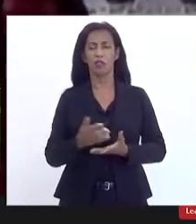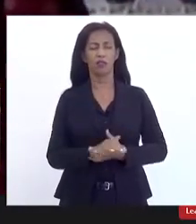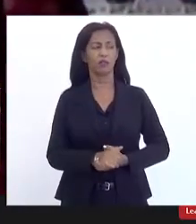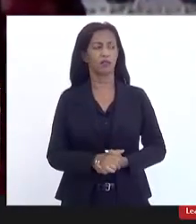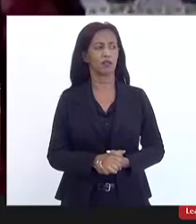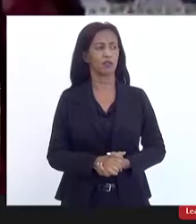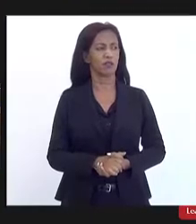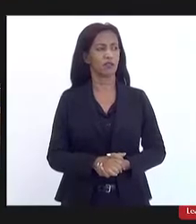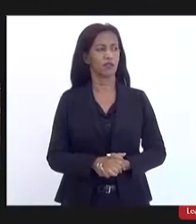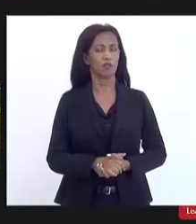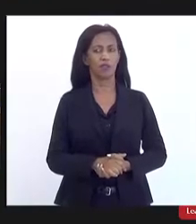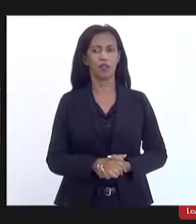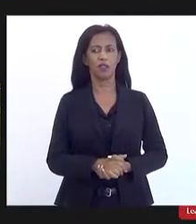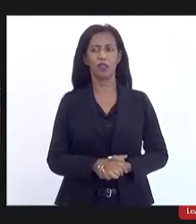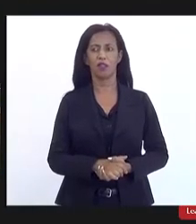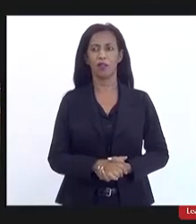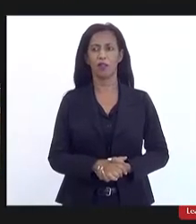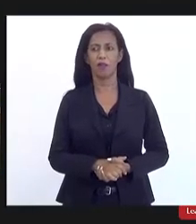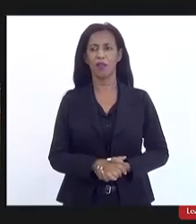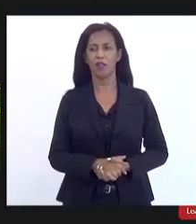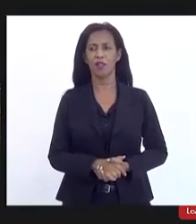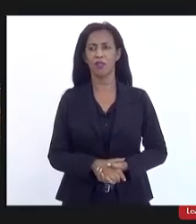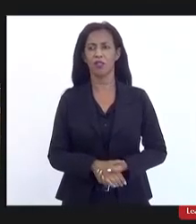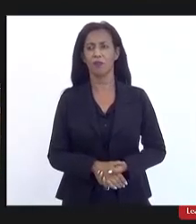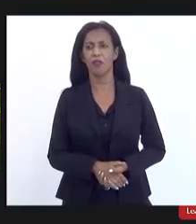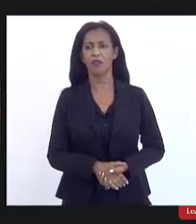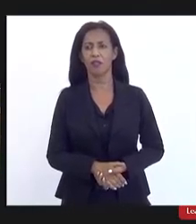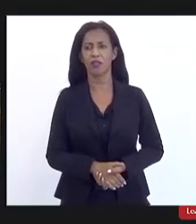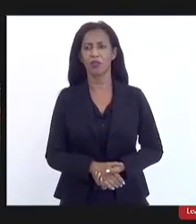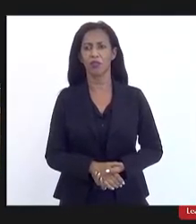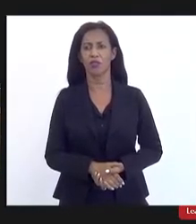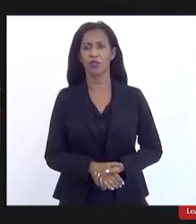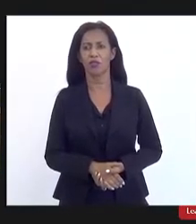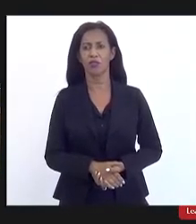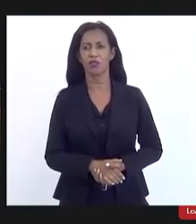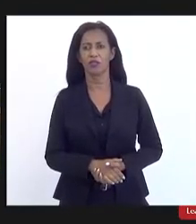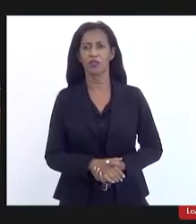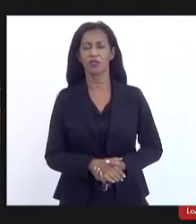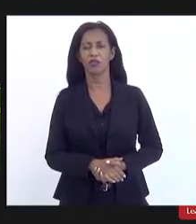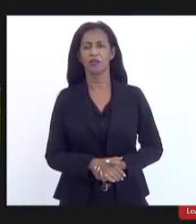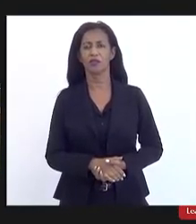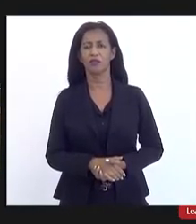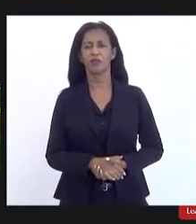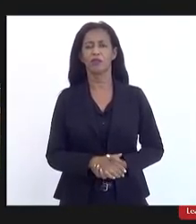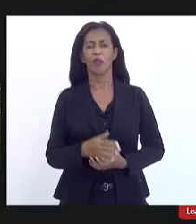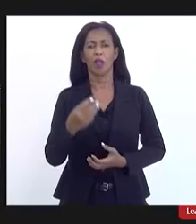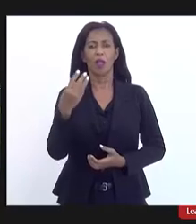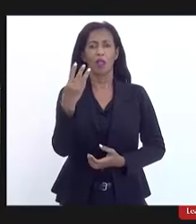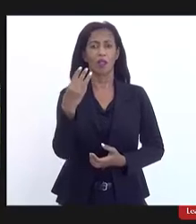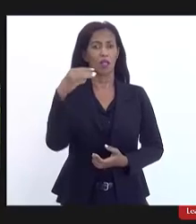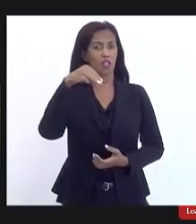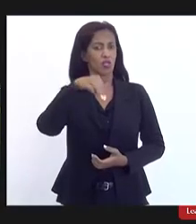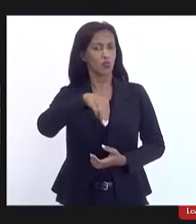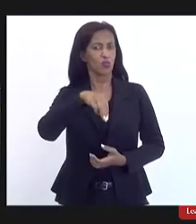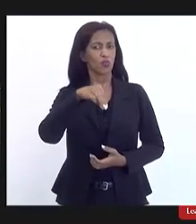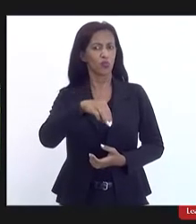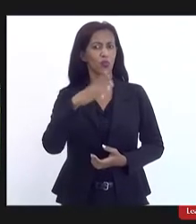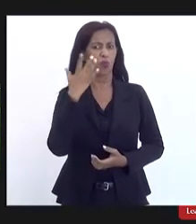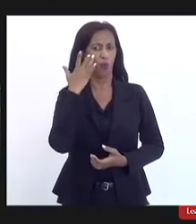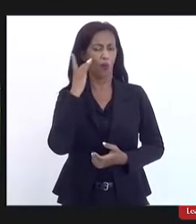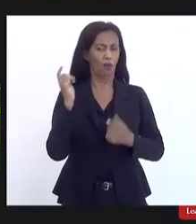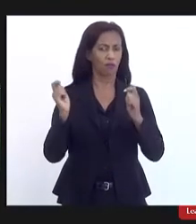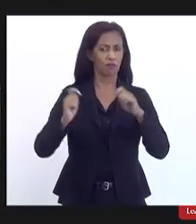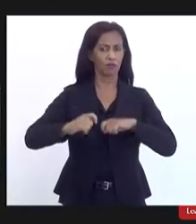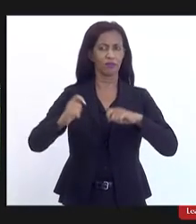fala do companheiro Aris Girota que levantou a mão aqui três minutos eu acho que é é o